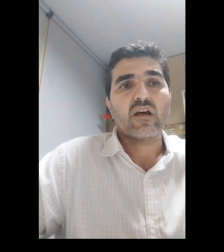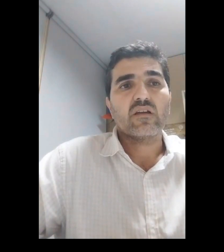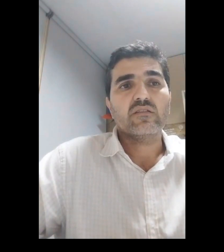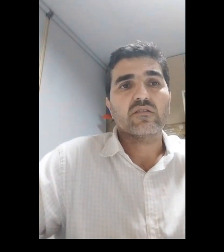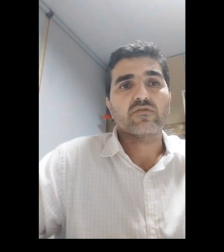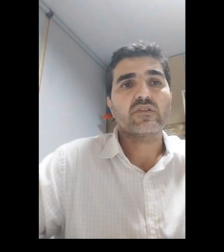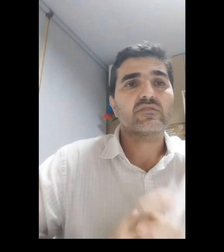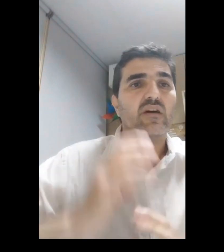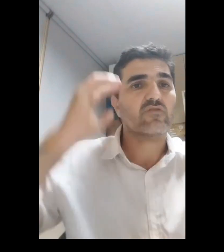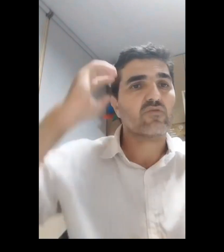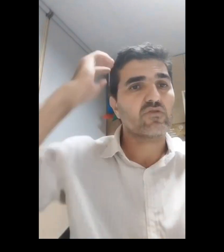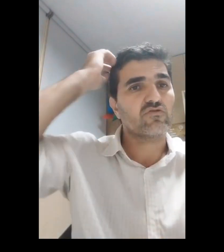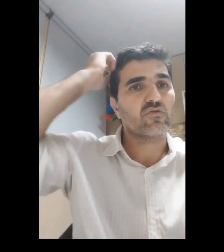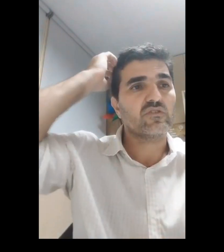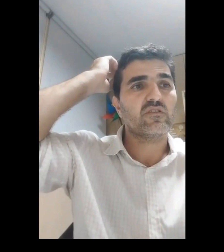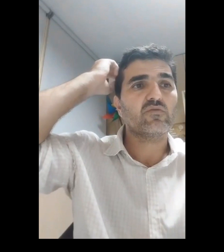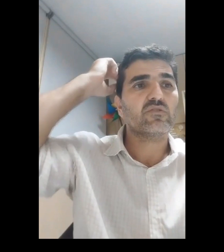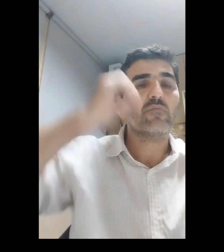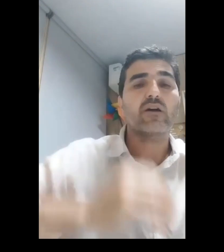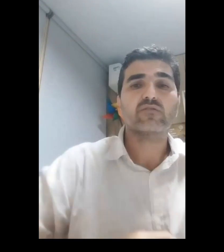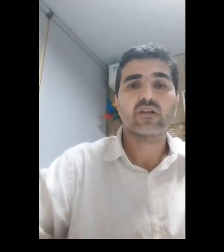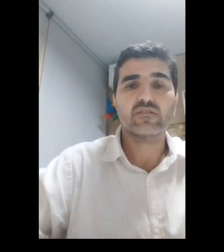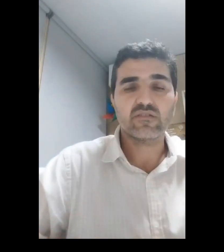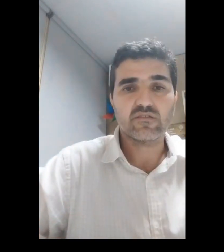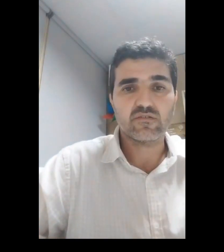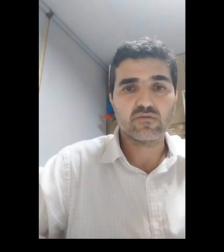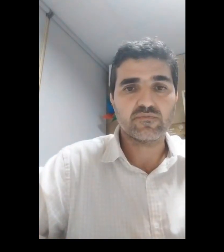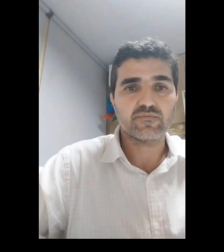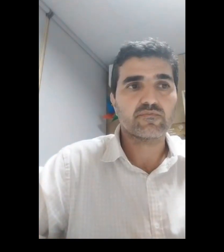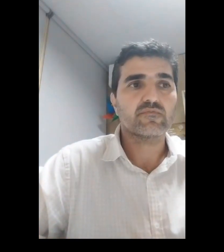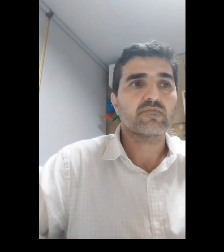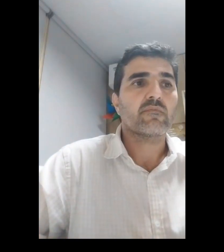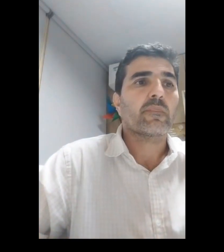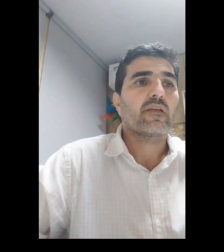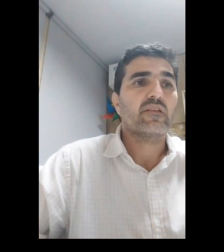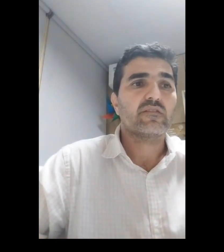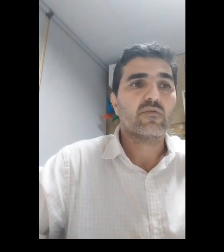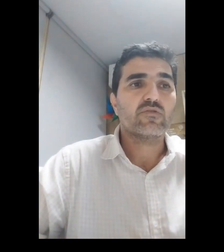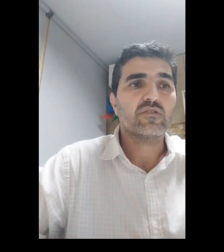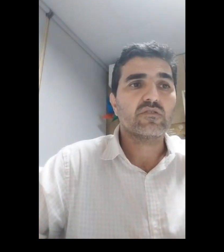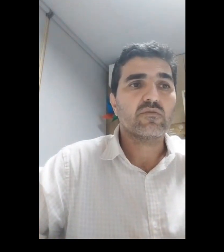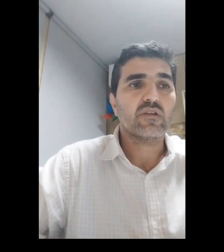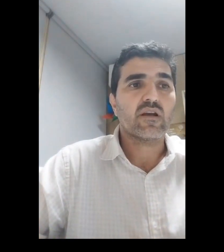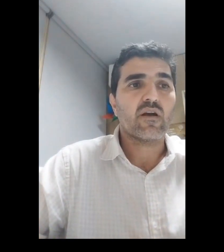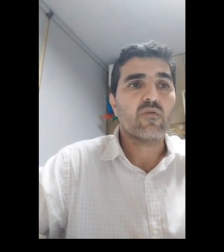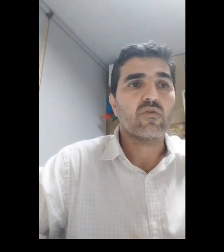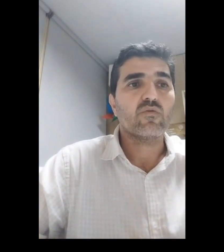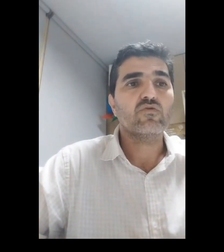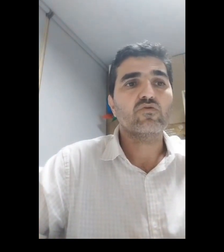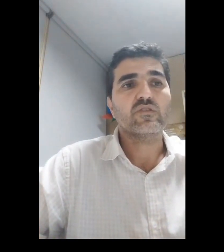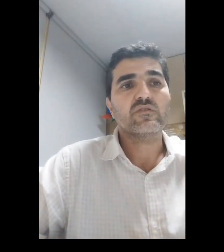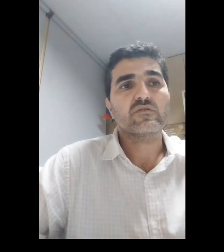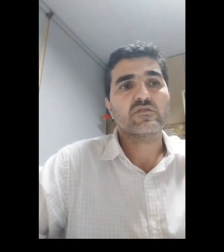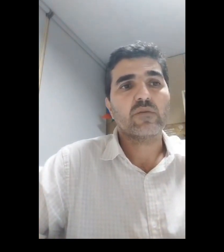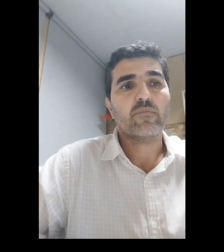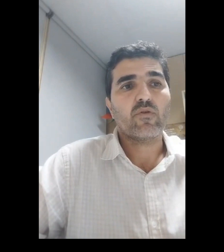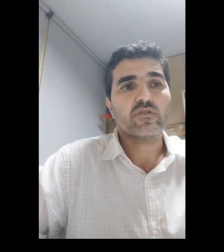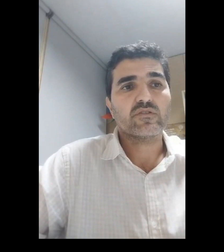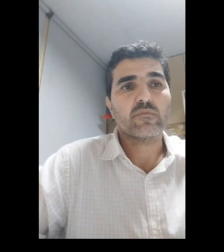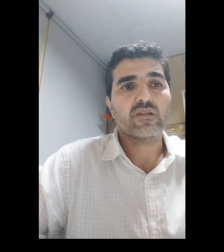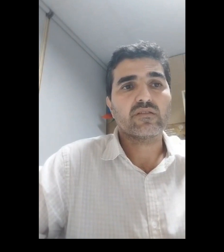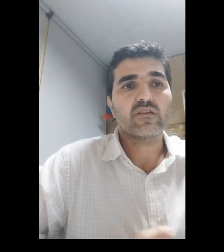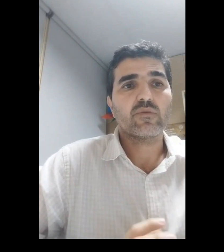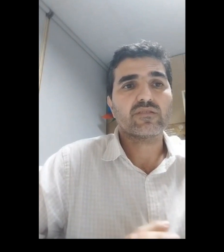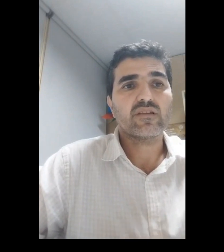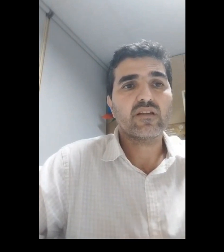juiz deverá ainda fixar as condições em que o trabalho será exercido nessa condição legal o juiz já